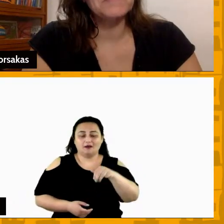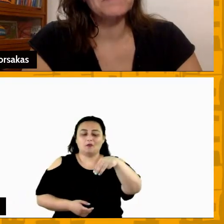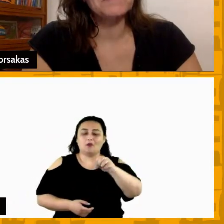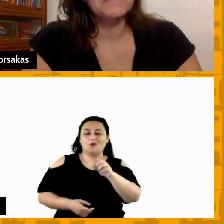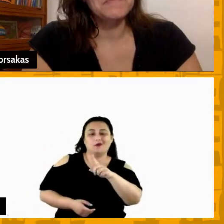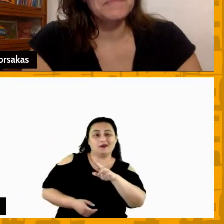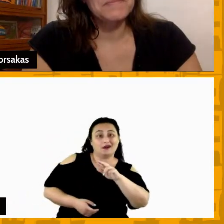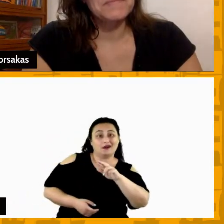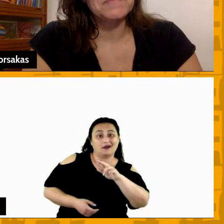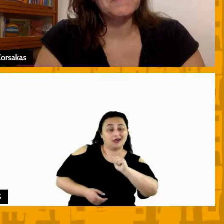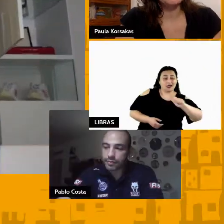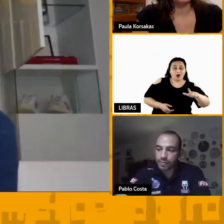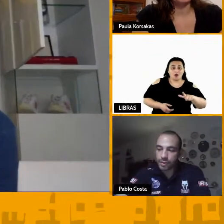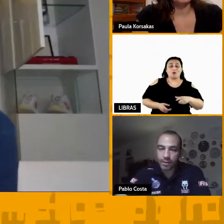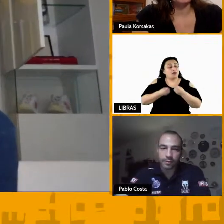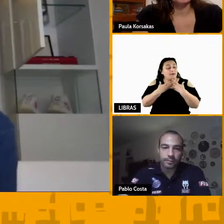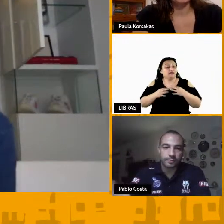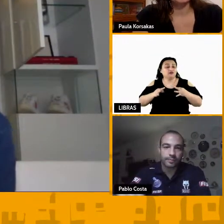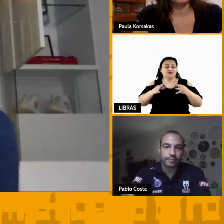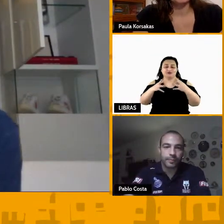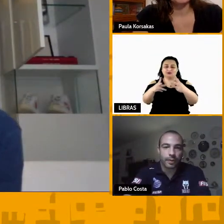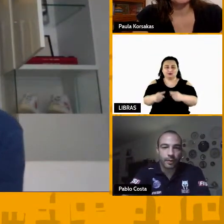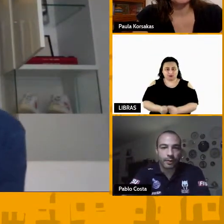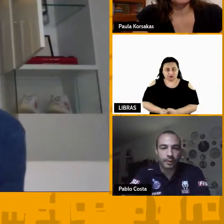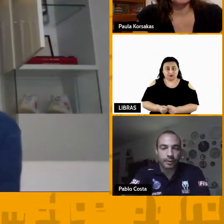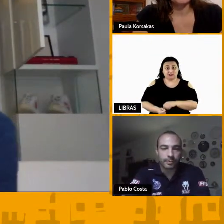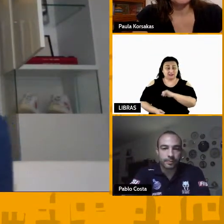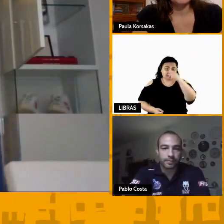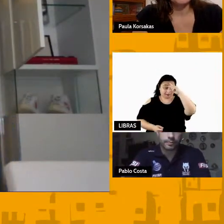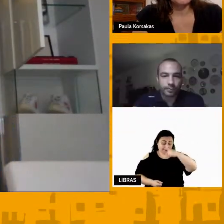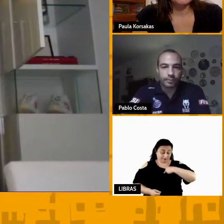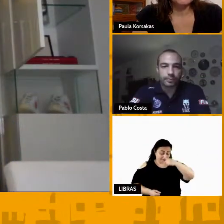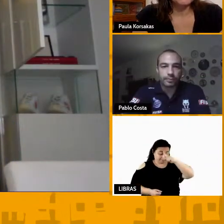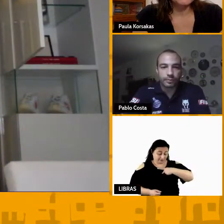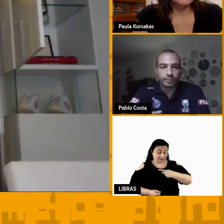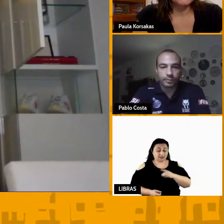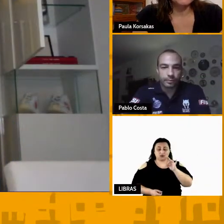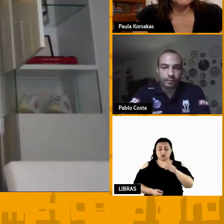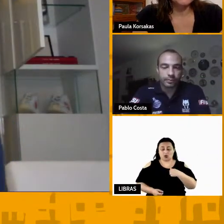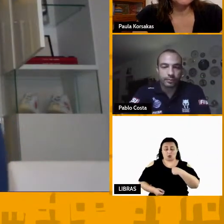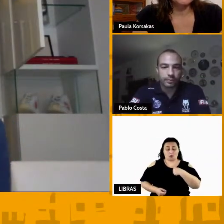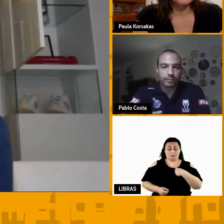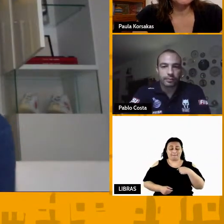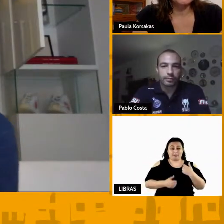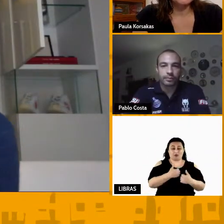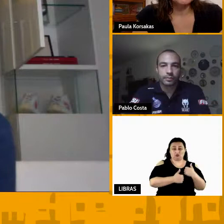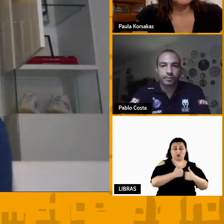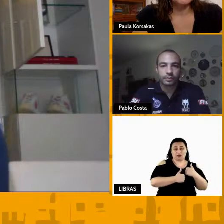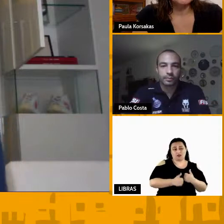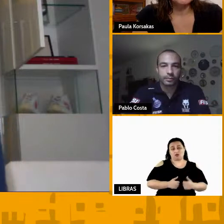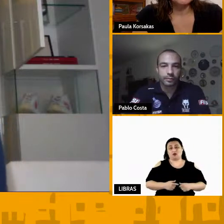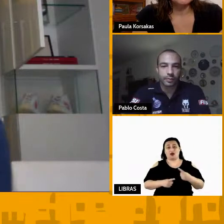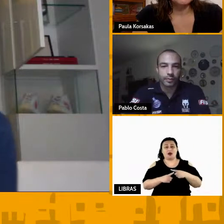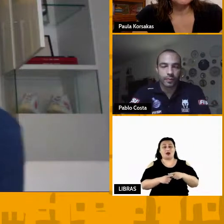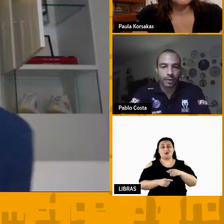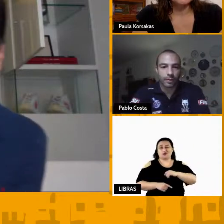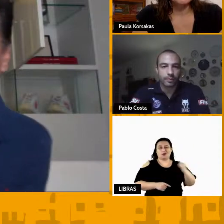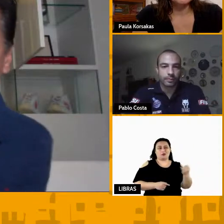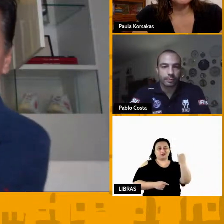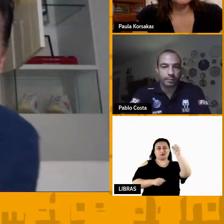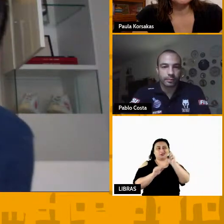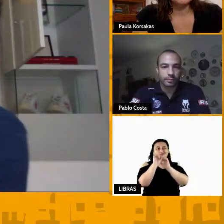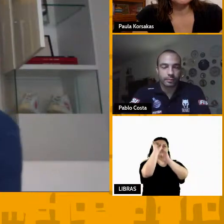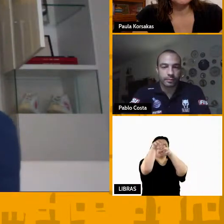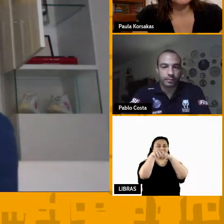pensar com ética e moral pelo bem comum se você pensar só em você ou só no seu jogador que é o cestinha da equipe ou no seu